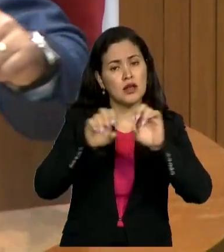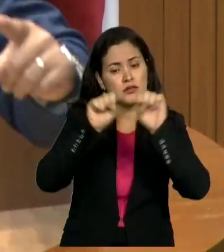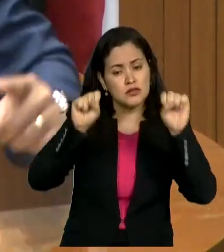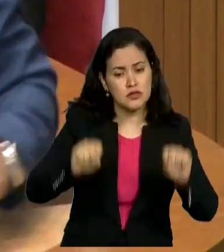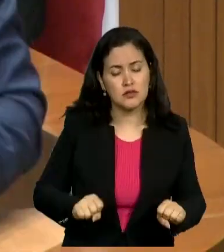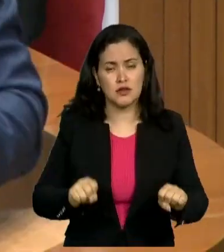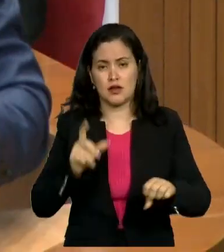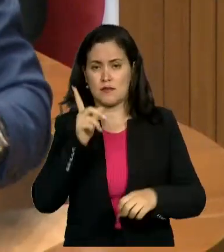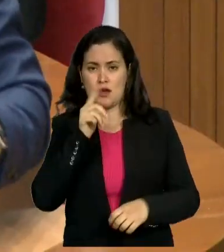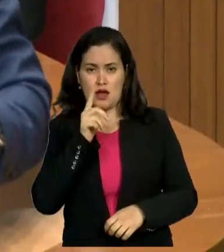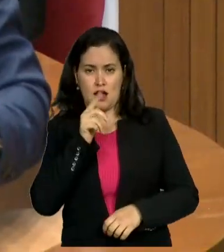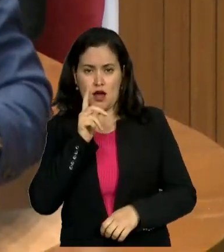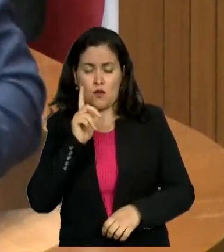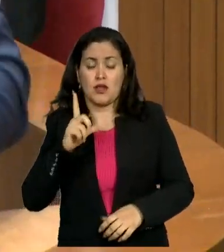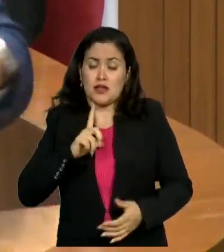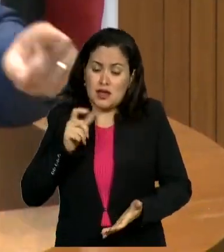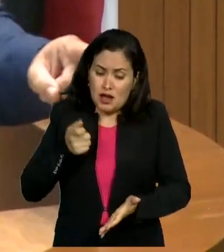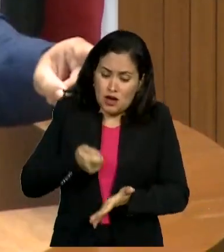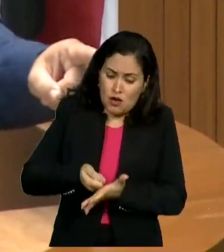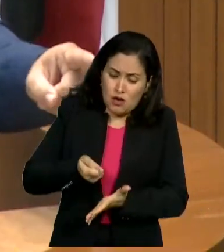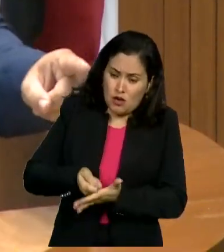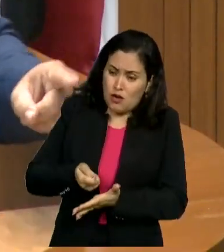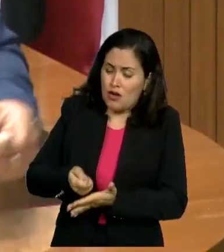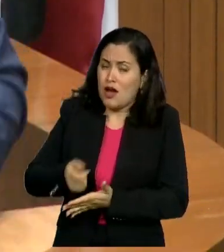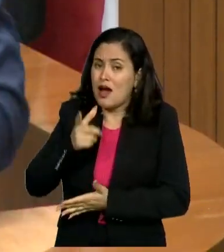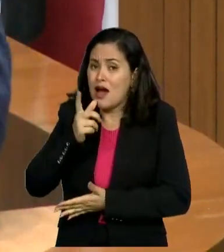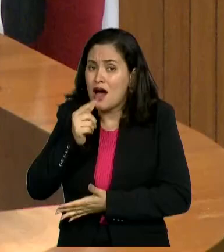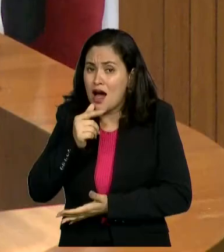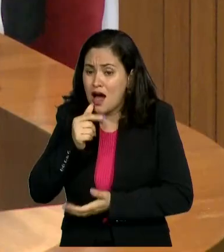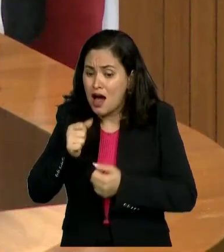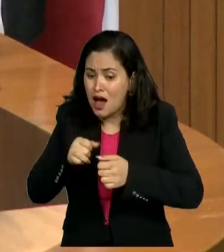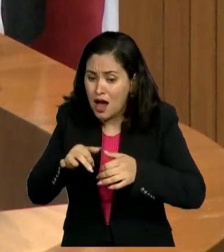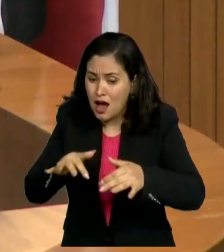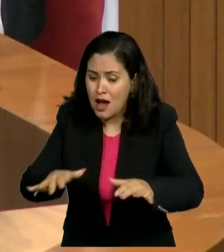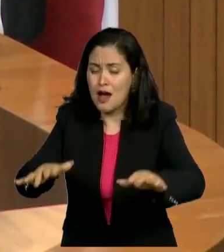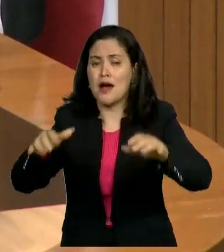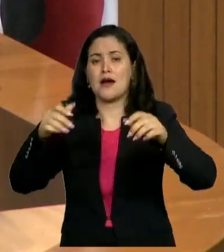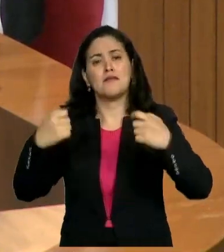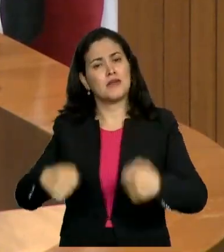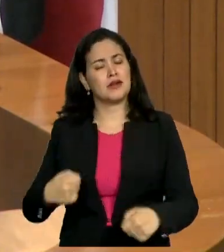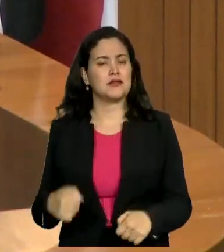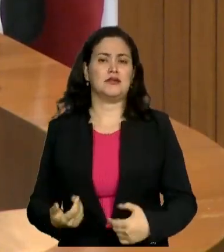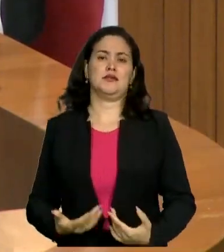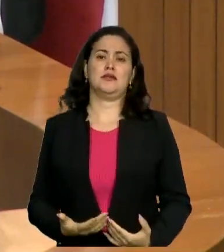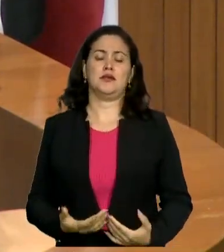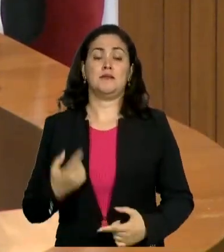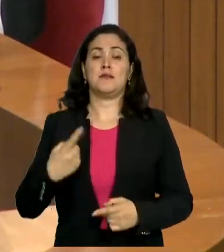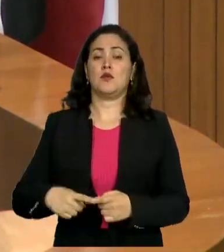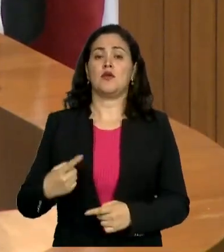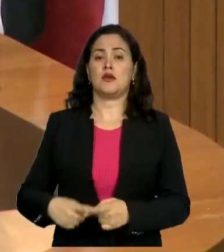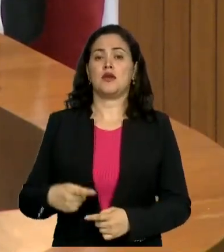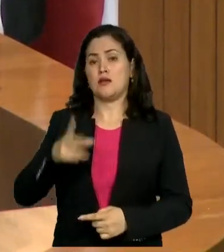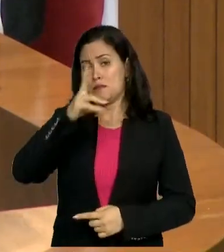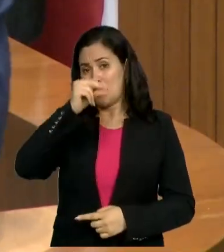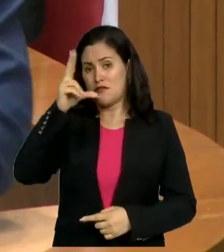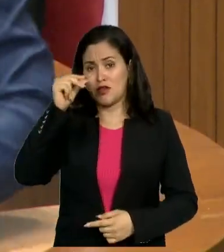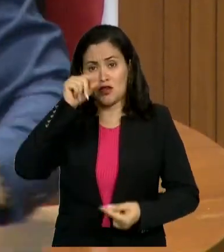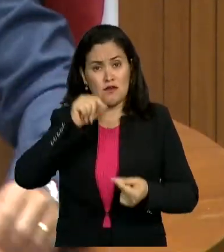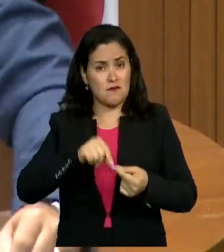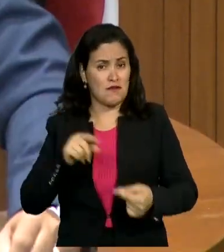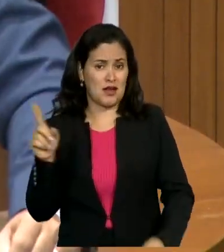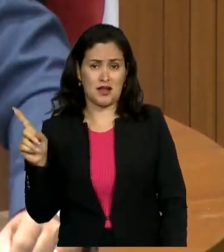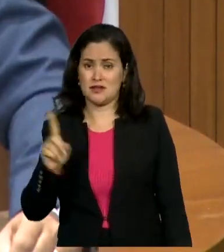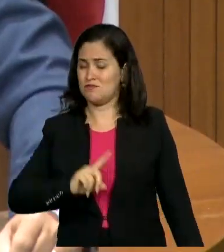Há uma cobrança generalizada por abastecimento de água, mas porque, na verdade, a Prefeitura não está cumprindo com sua